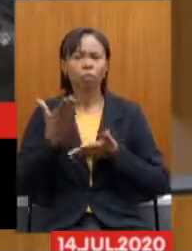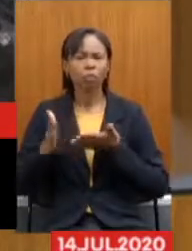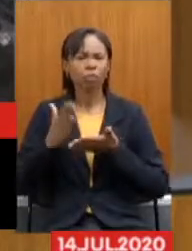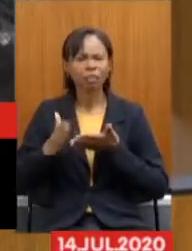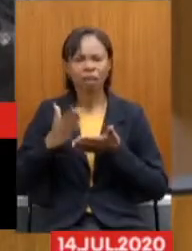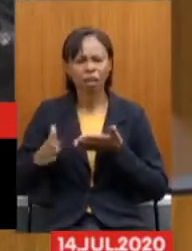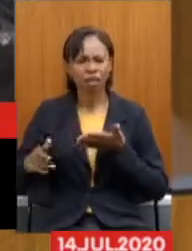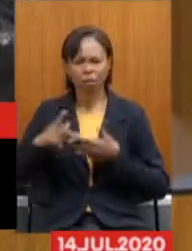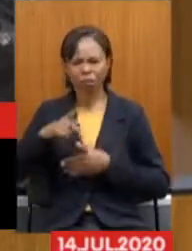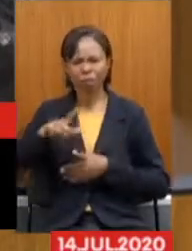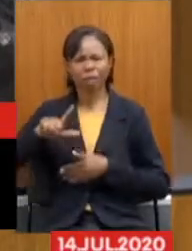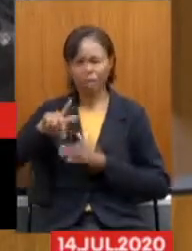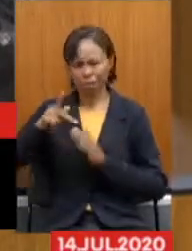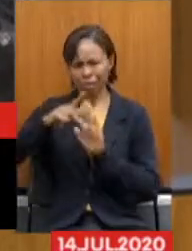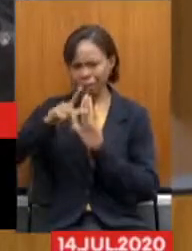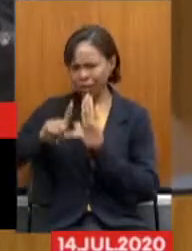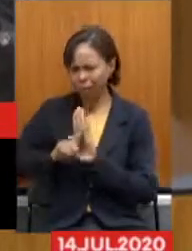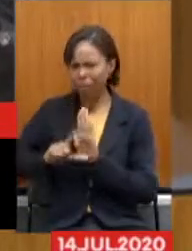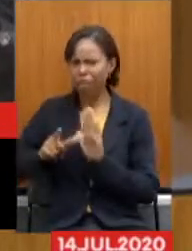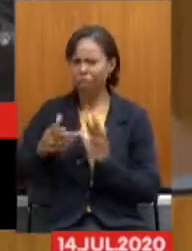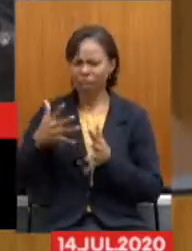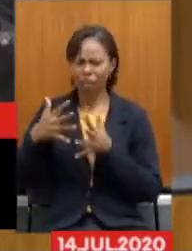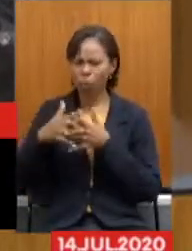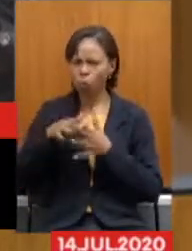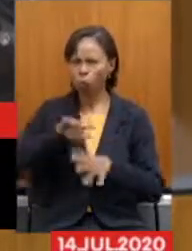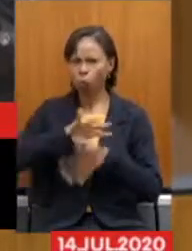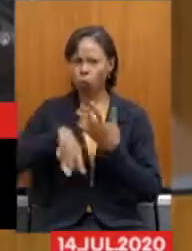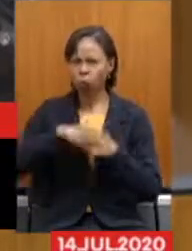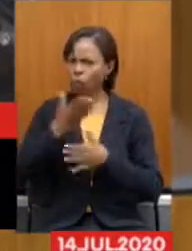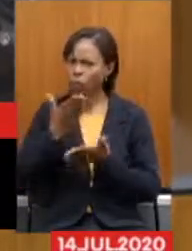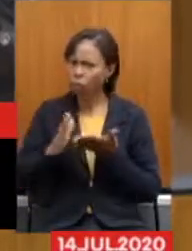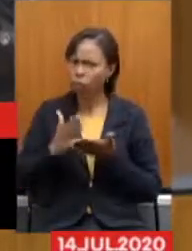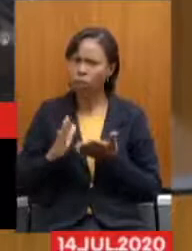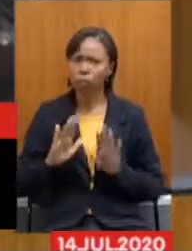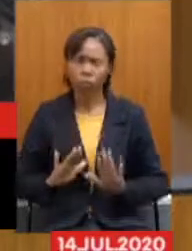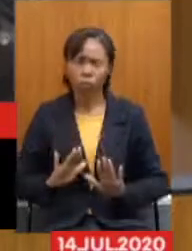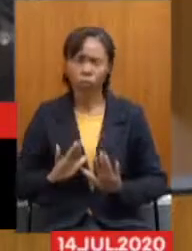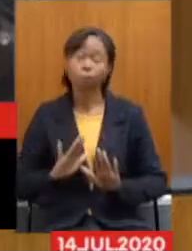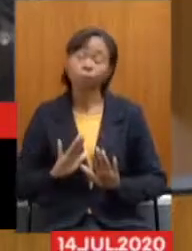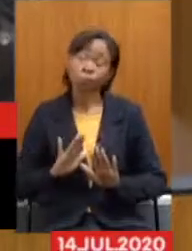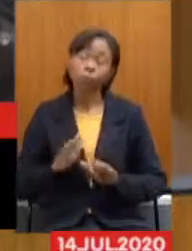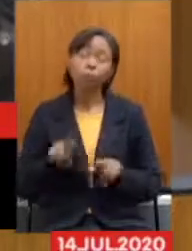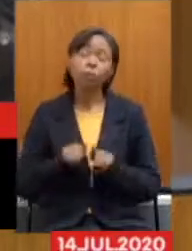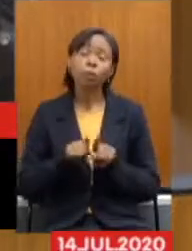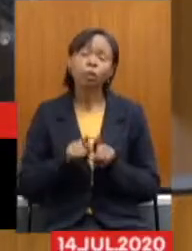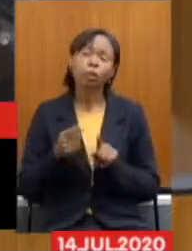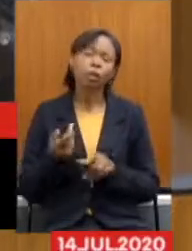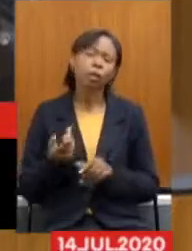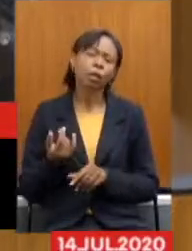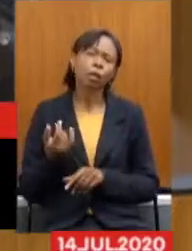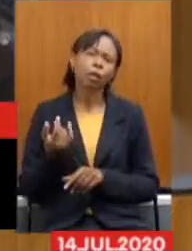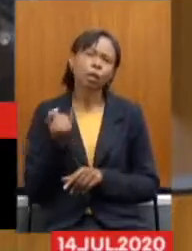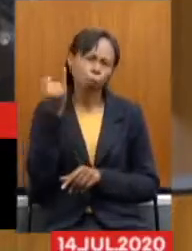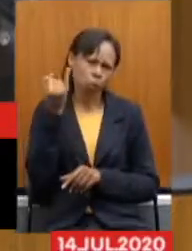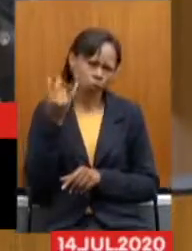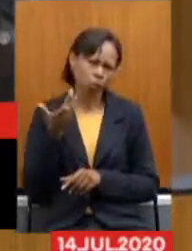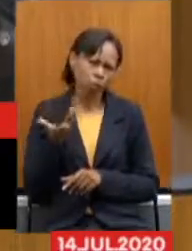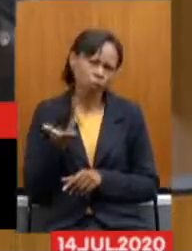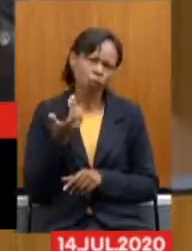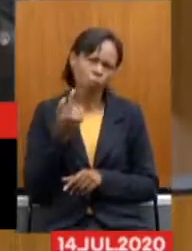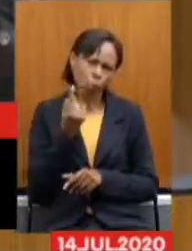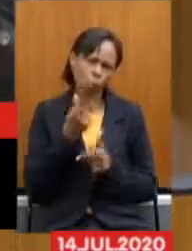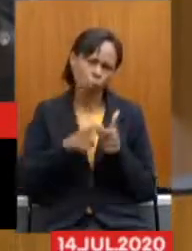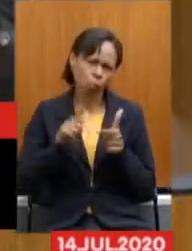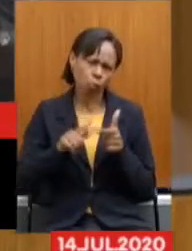da alegria. E assim a casa ajudará de forma efetiva o Estado. Queria ressaltar que um dos problemas também, com